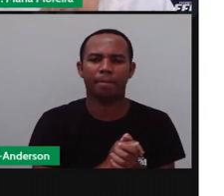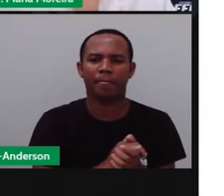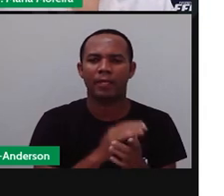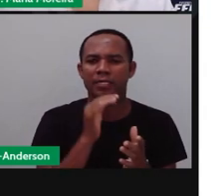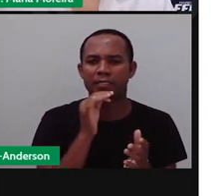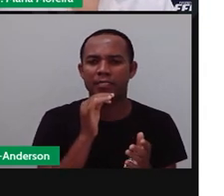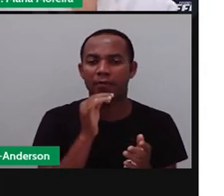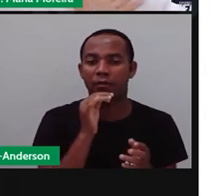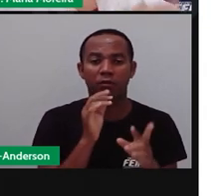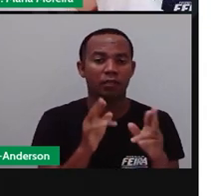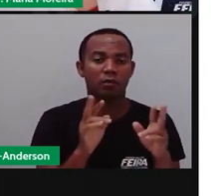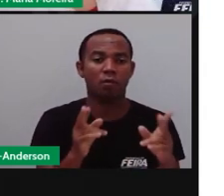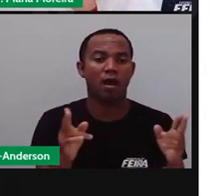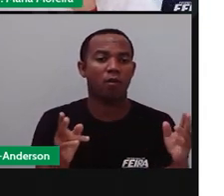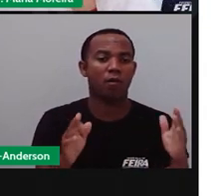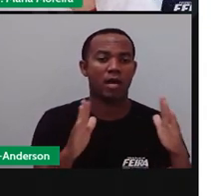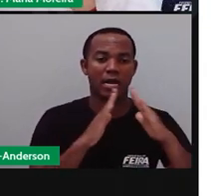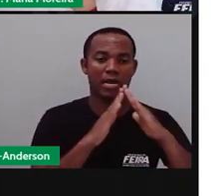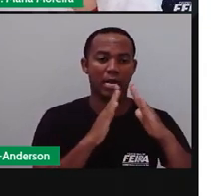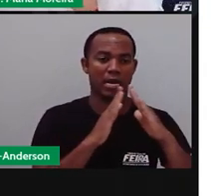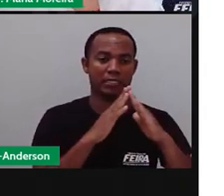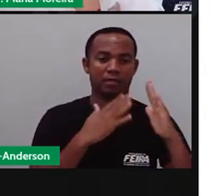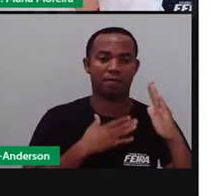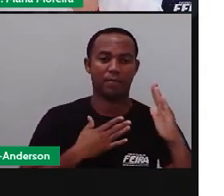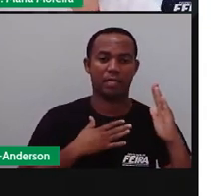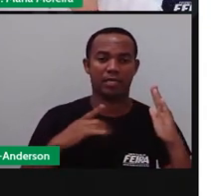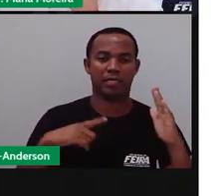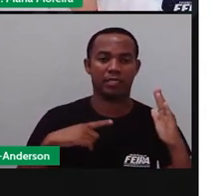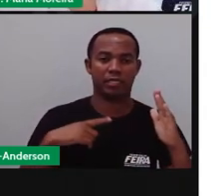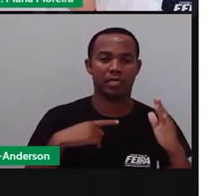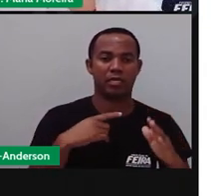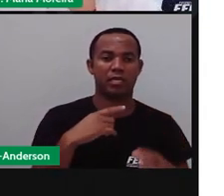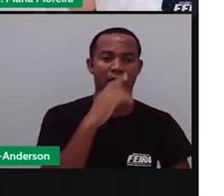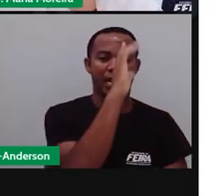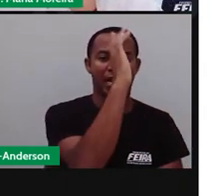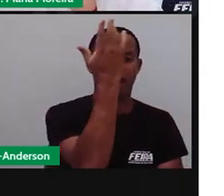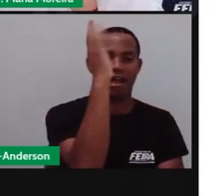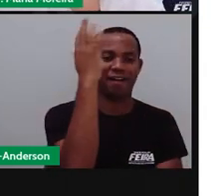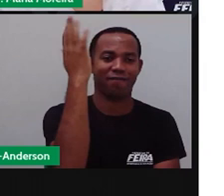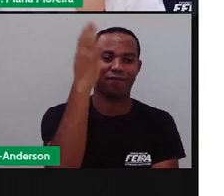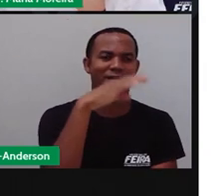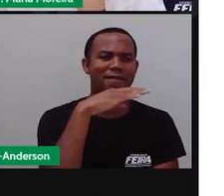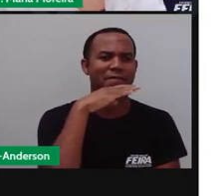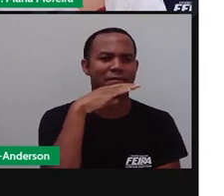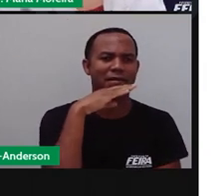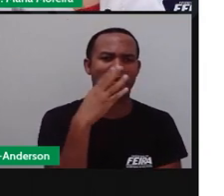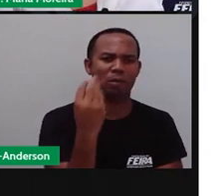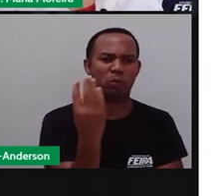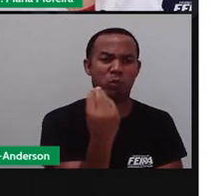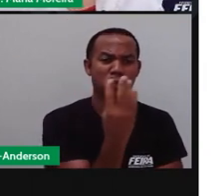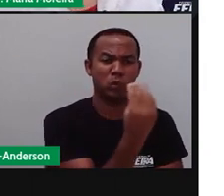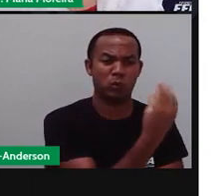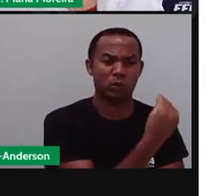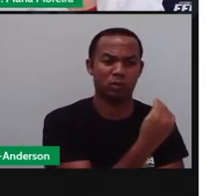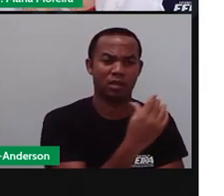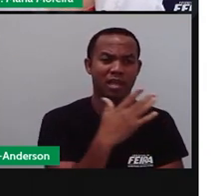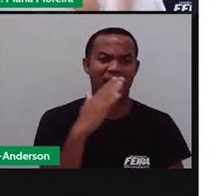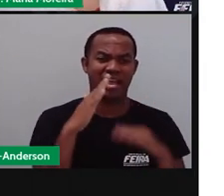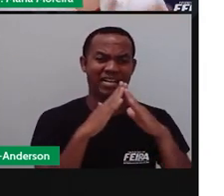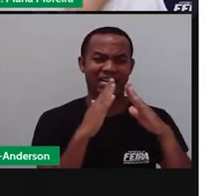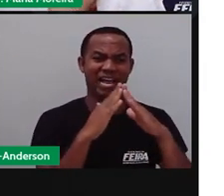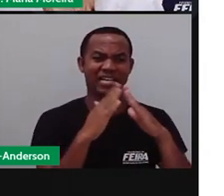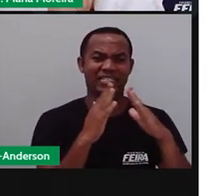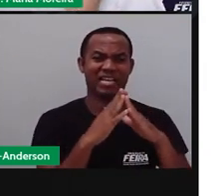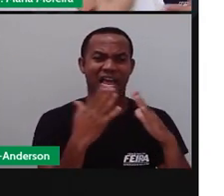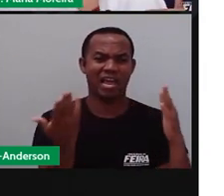Está sobrando manga. E na casa de Anderson, né, está sobrando feijão. E aí, eu não vou deixar a manga da minha casa perder. E aí,